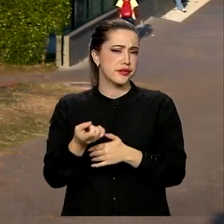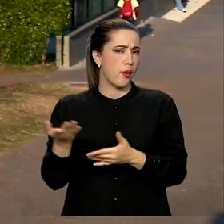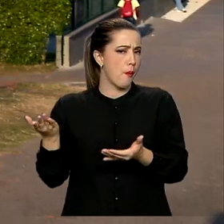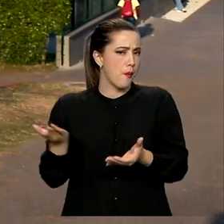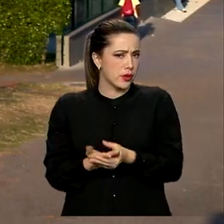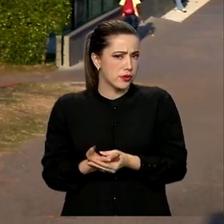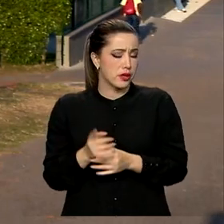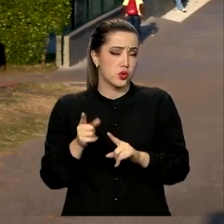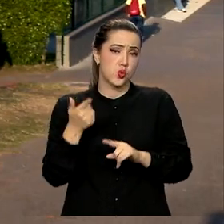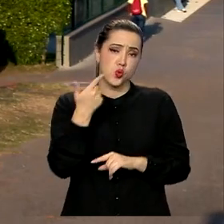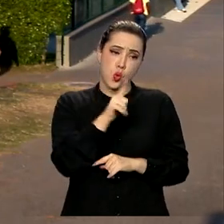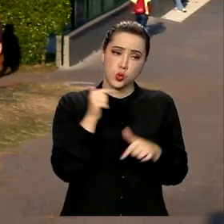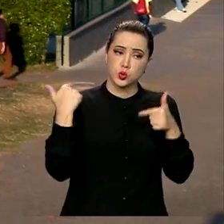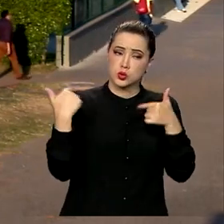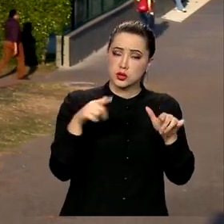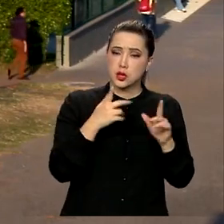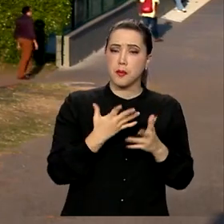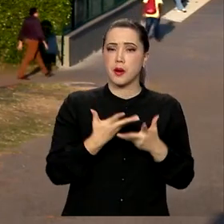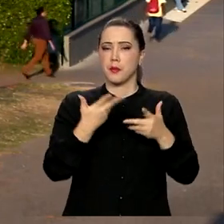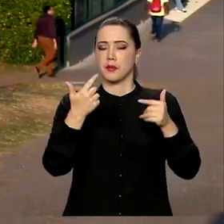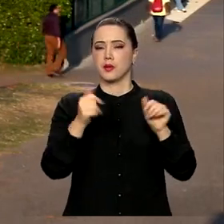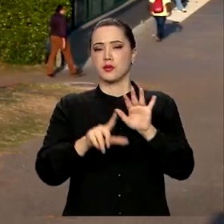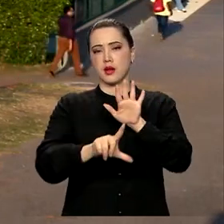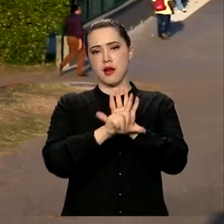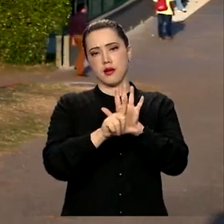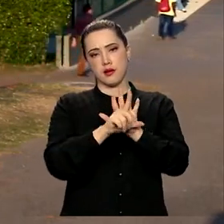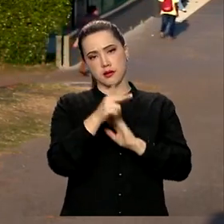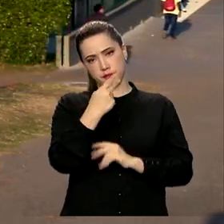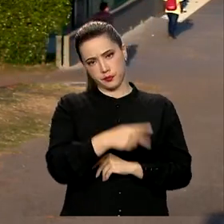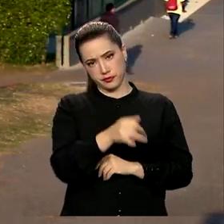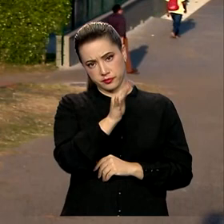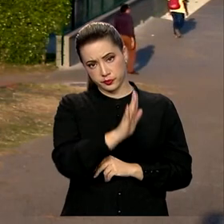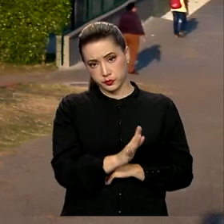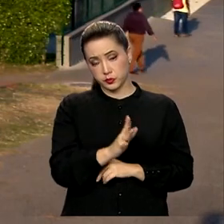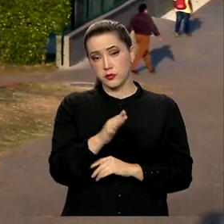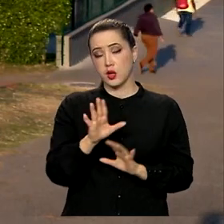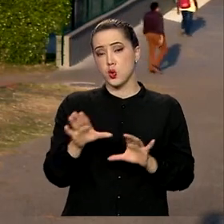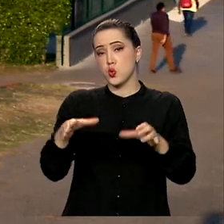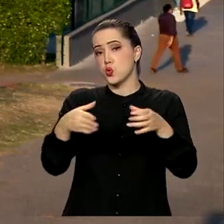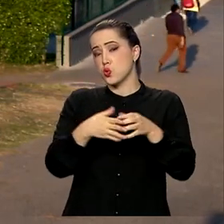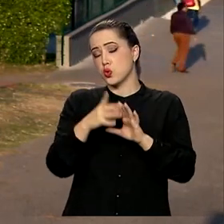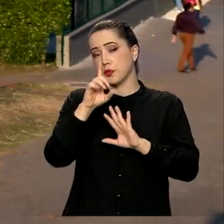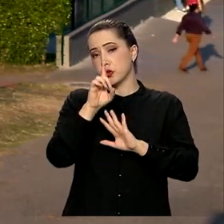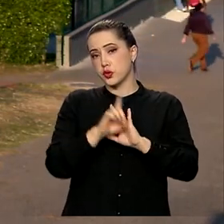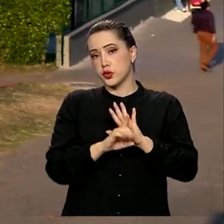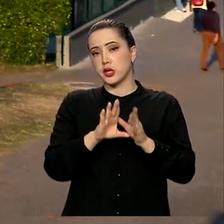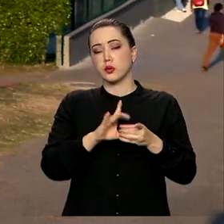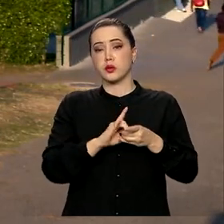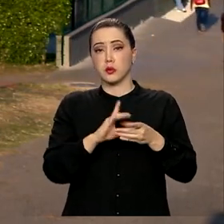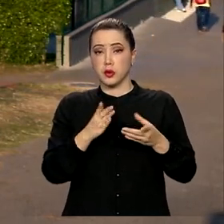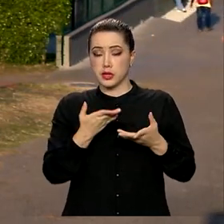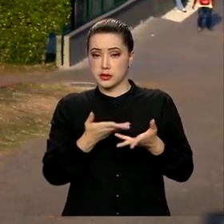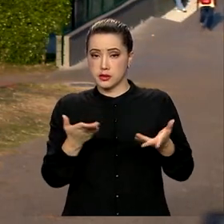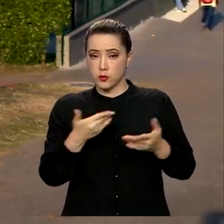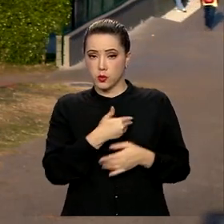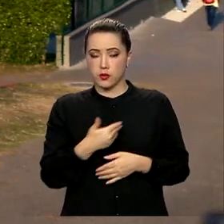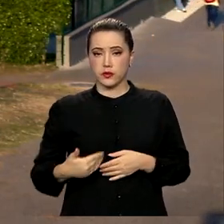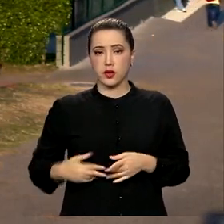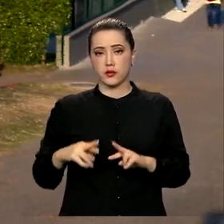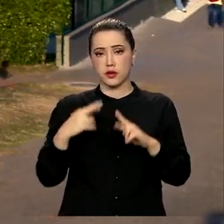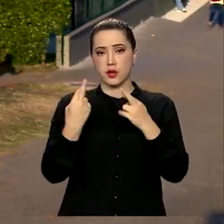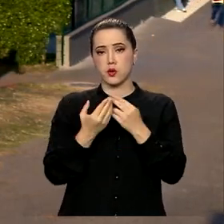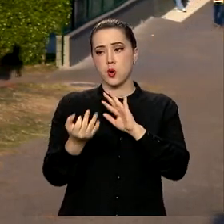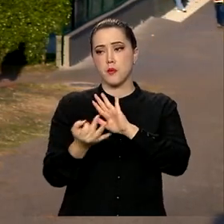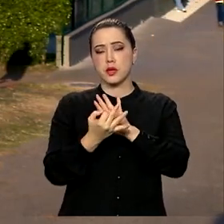medidas devem ajudar a aperfeiçoar a legislação brasileira. Como a Comissão de Direitos e Democracia, o governo deve reunir